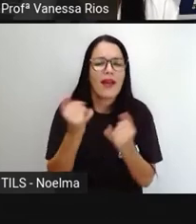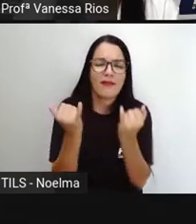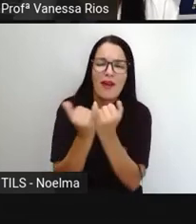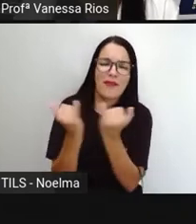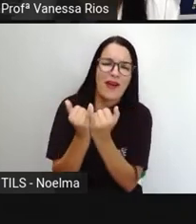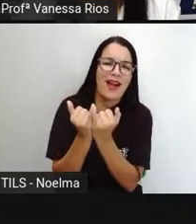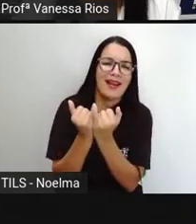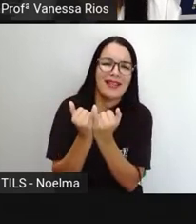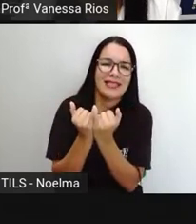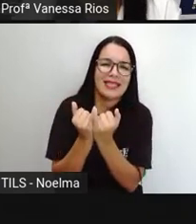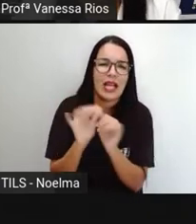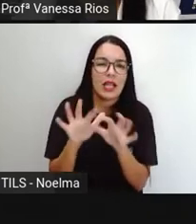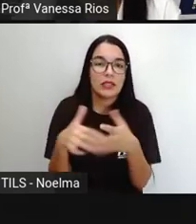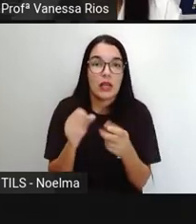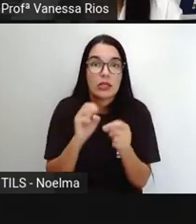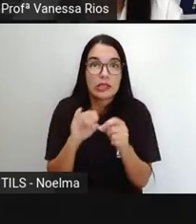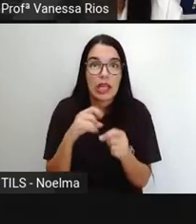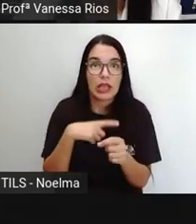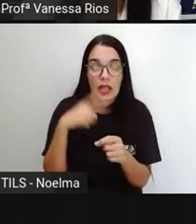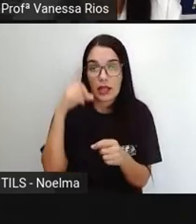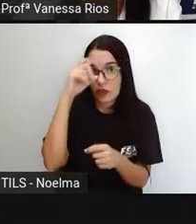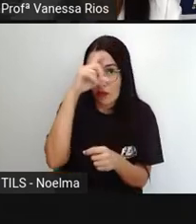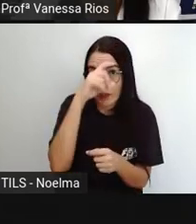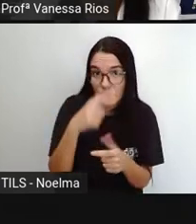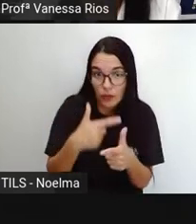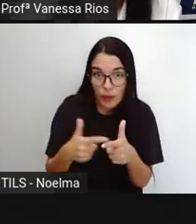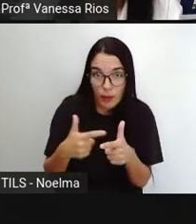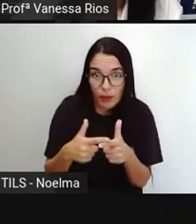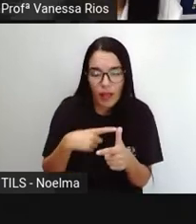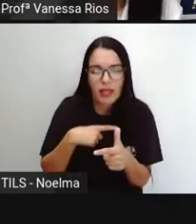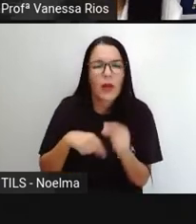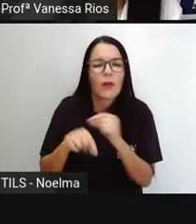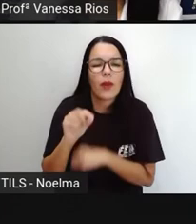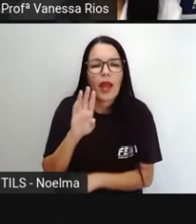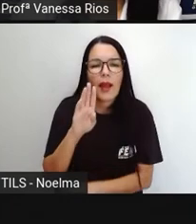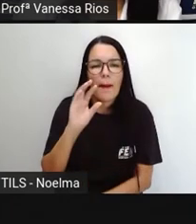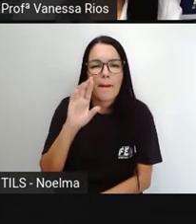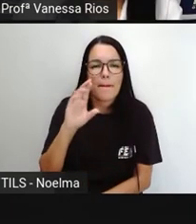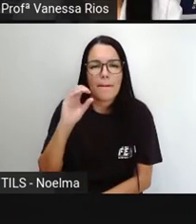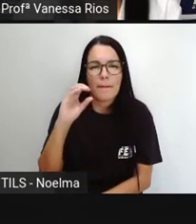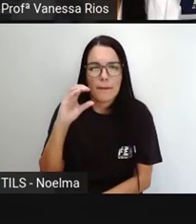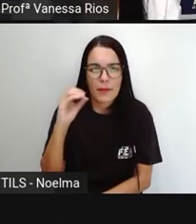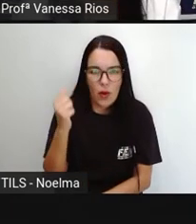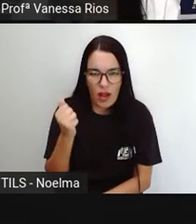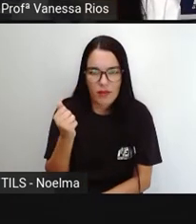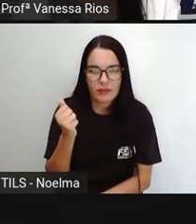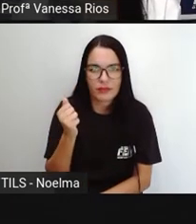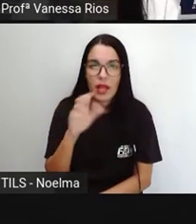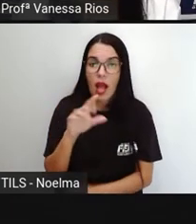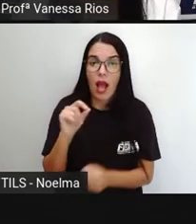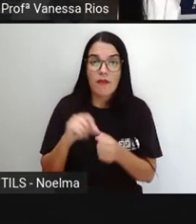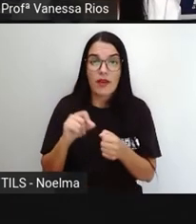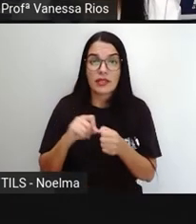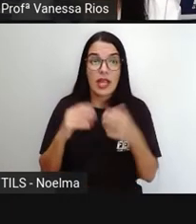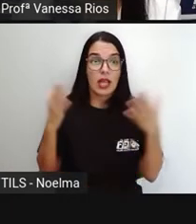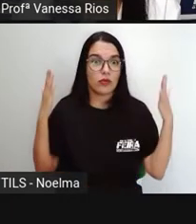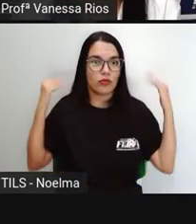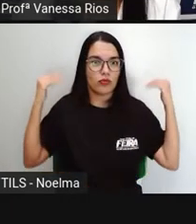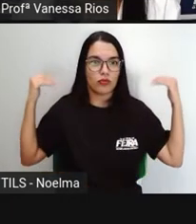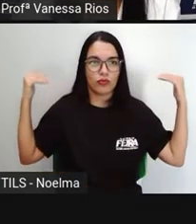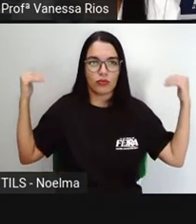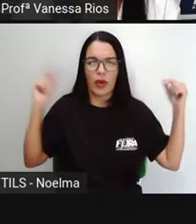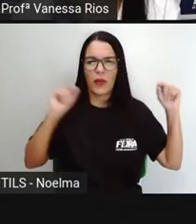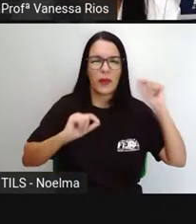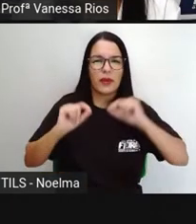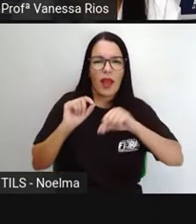fofoca. Uma situação complicada é broca. Fazer sucesso é abafar,